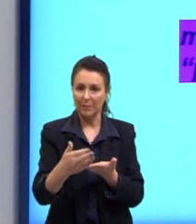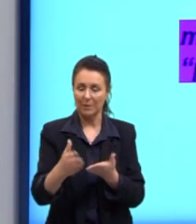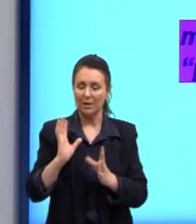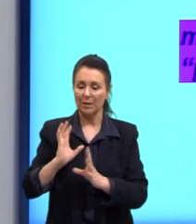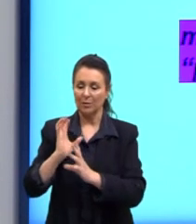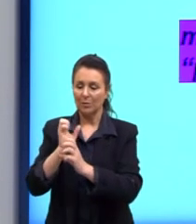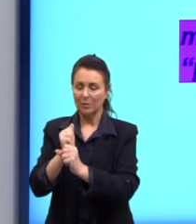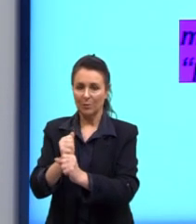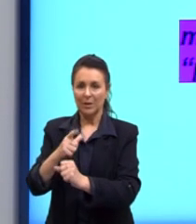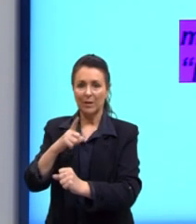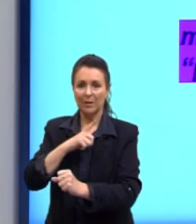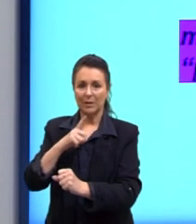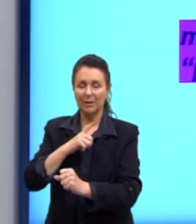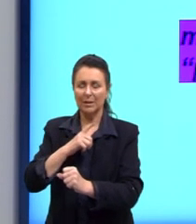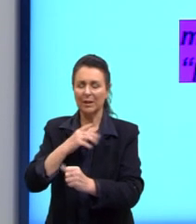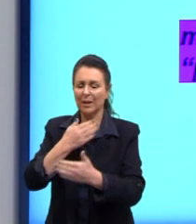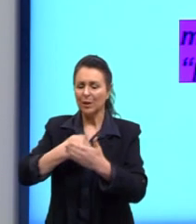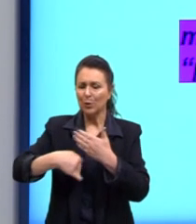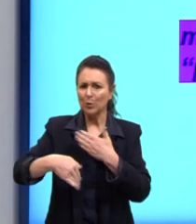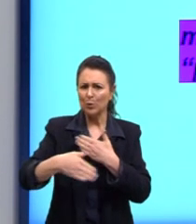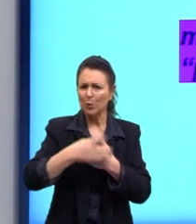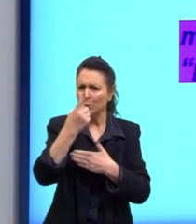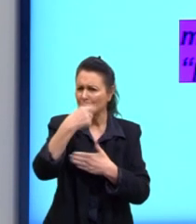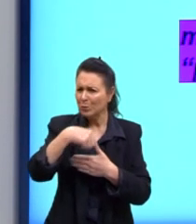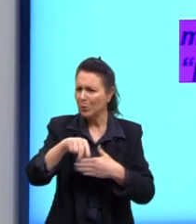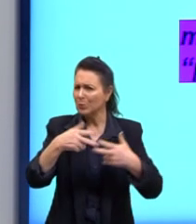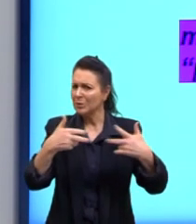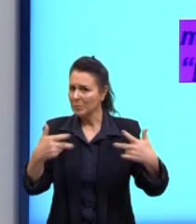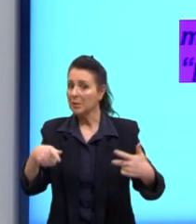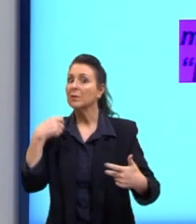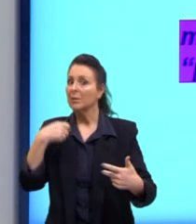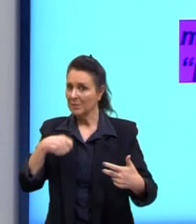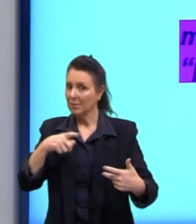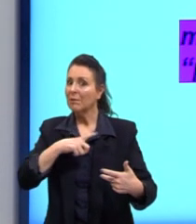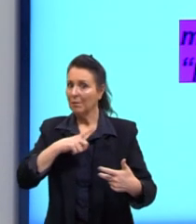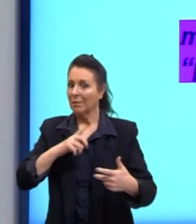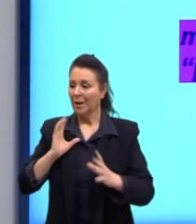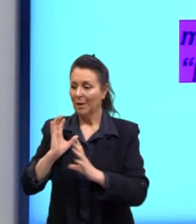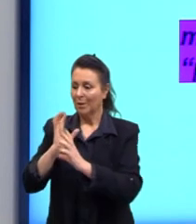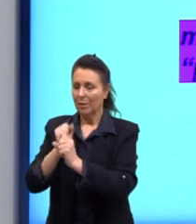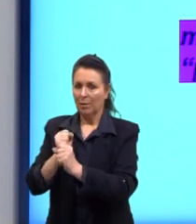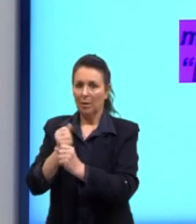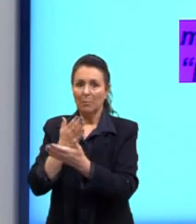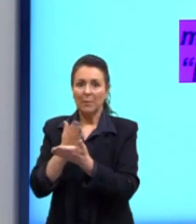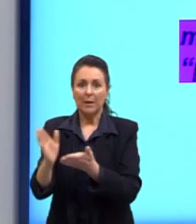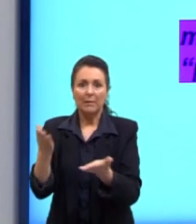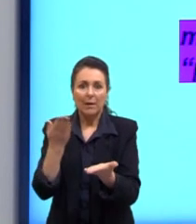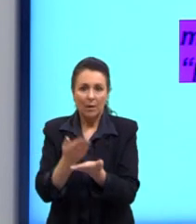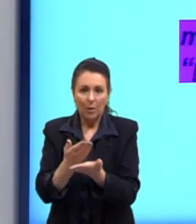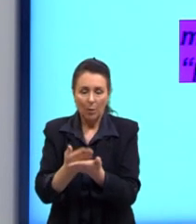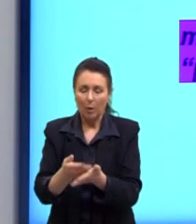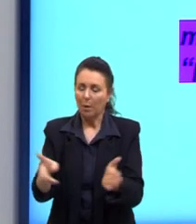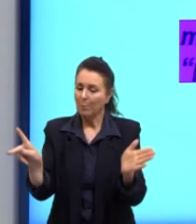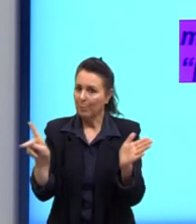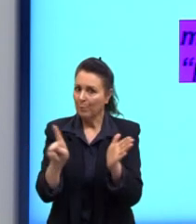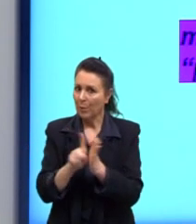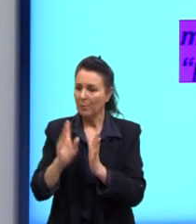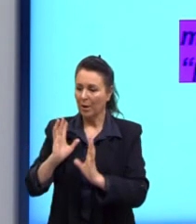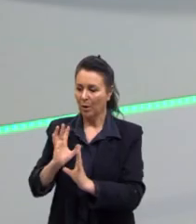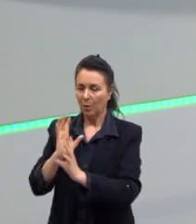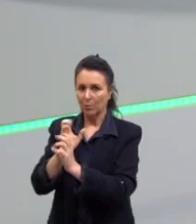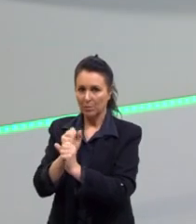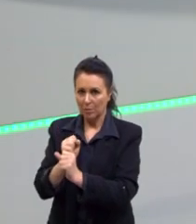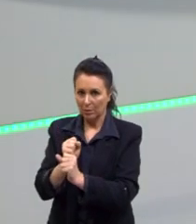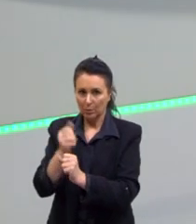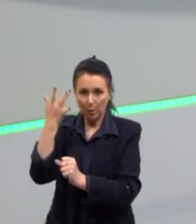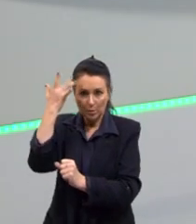e tem todos os outros elementos que precisam ter na conclusão. Se você perdeu a aula que é especificamente sobre conclusão,